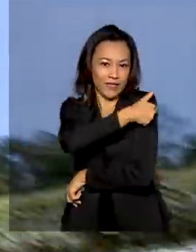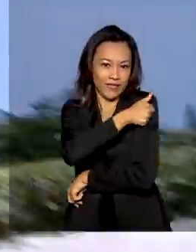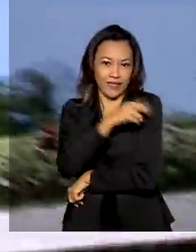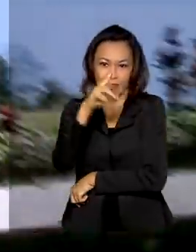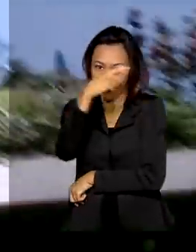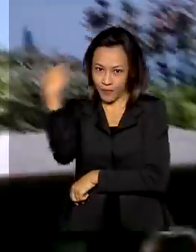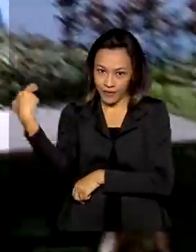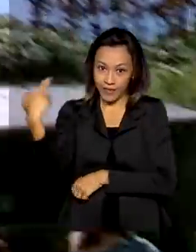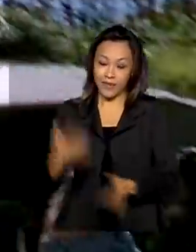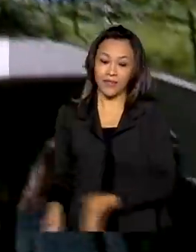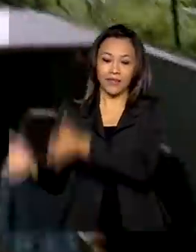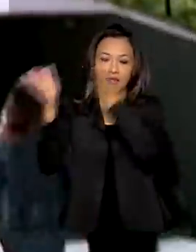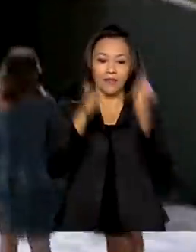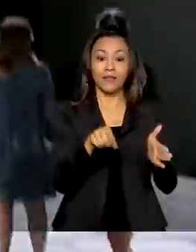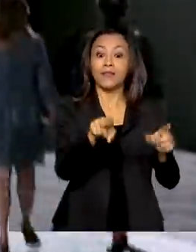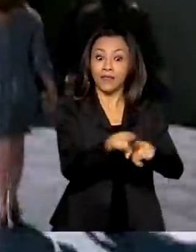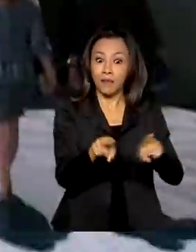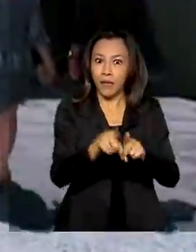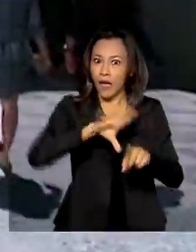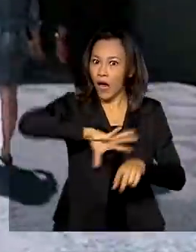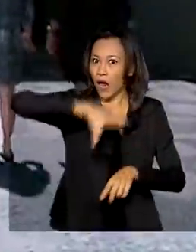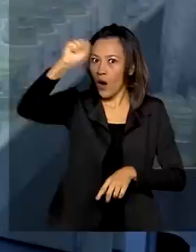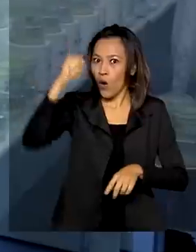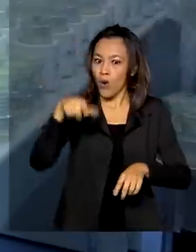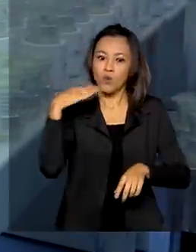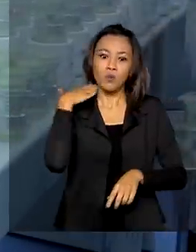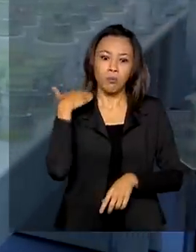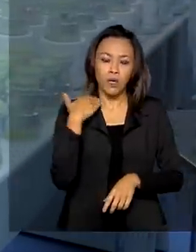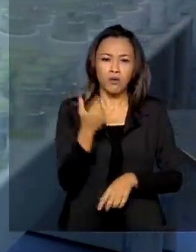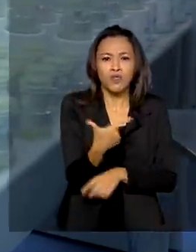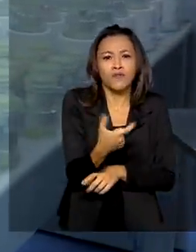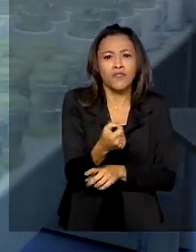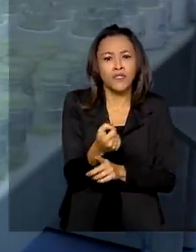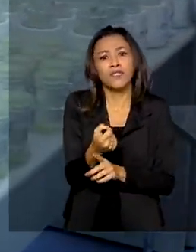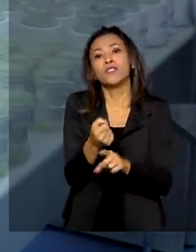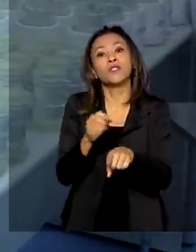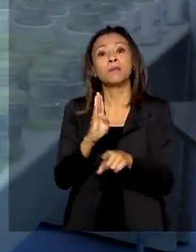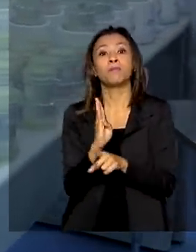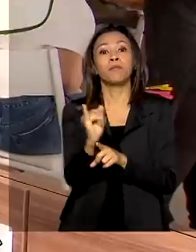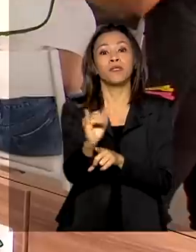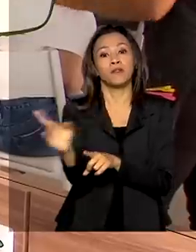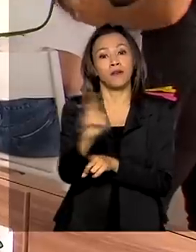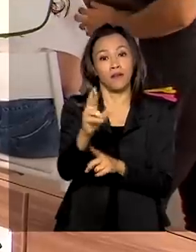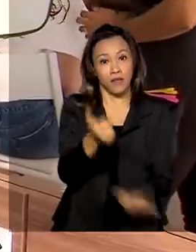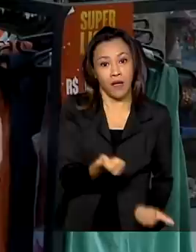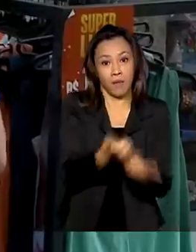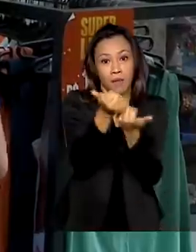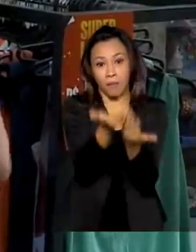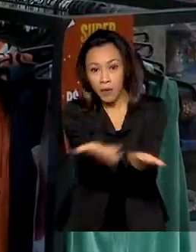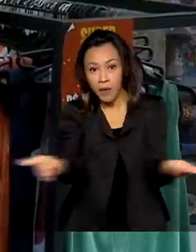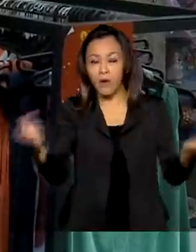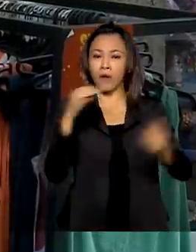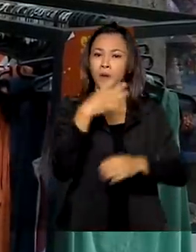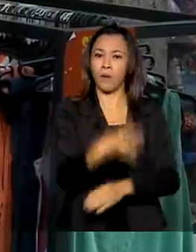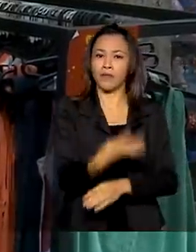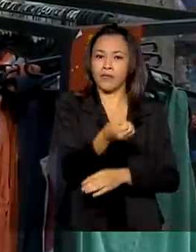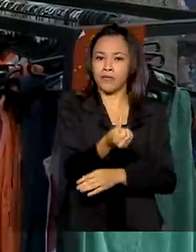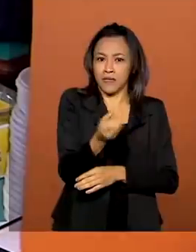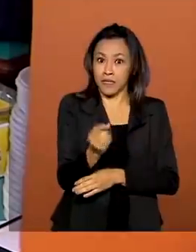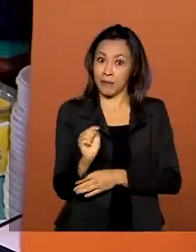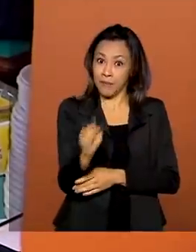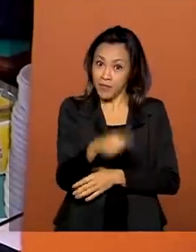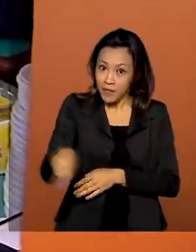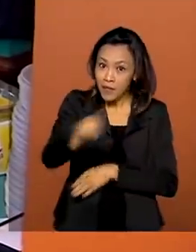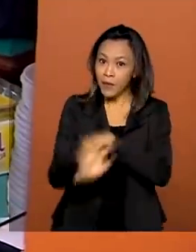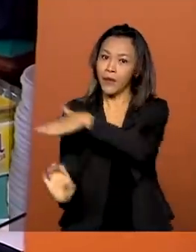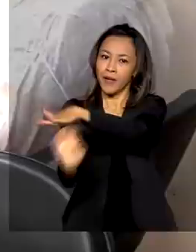BNDES registra lucro recorde de 20 bilhões de reais e apoia mais de 460 mil pequenas e